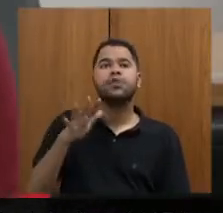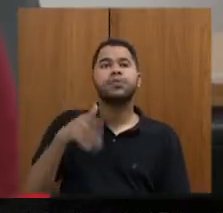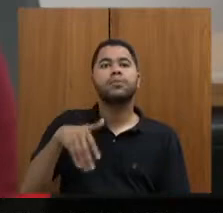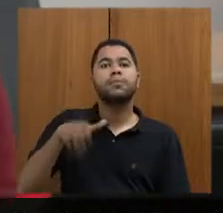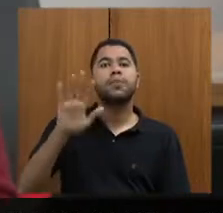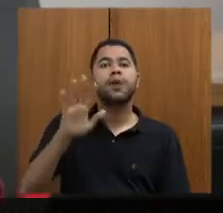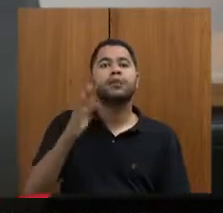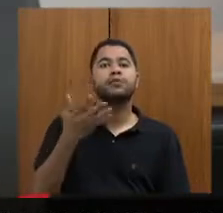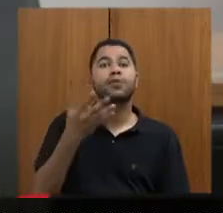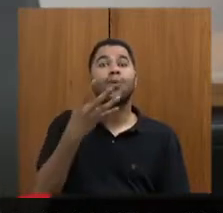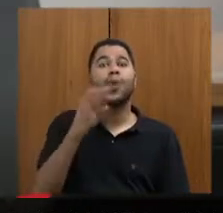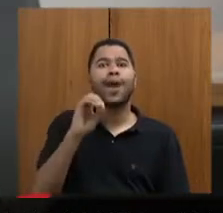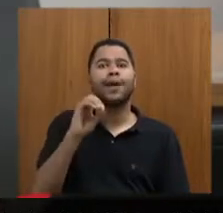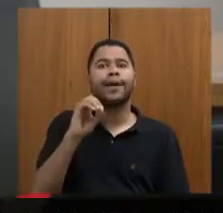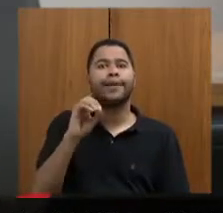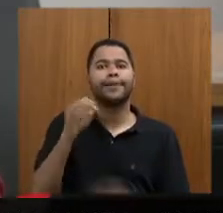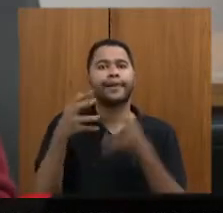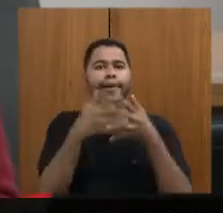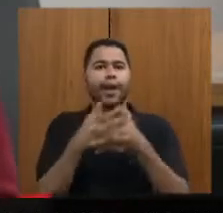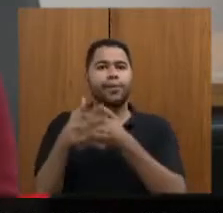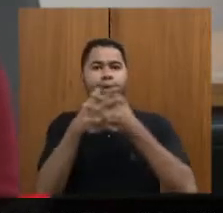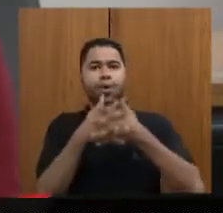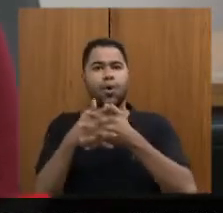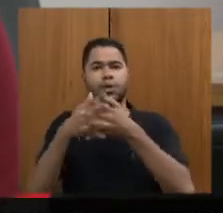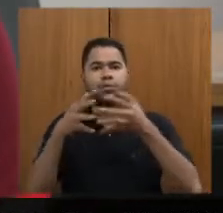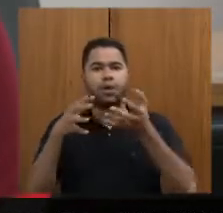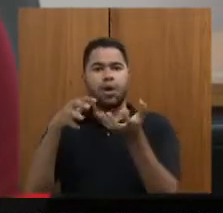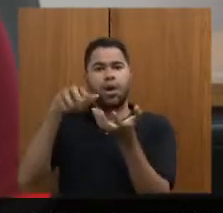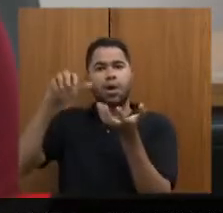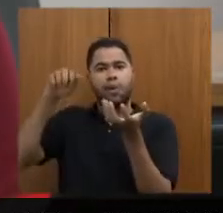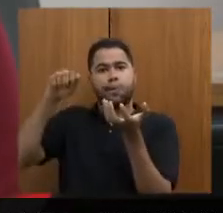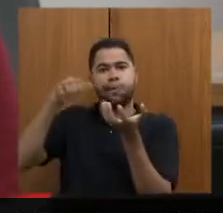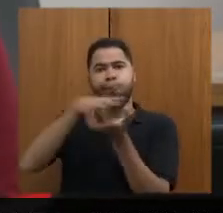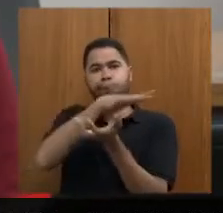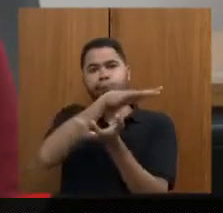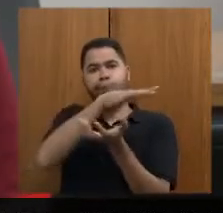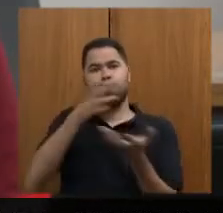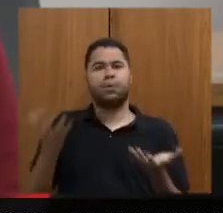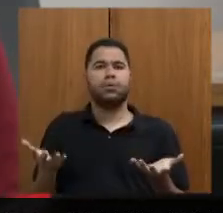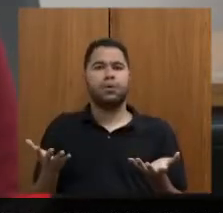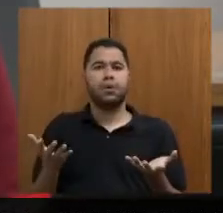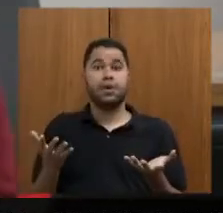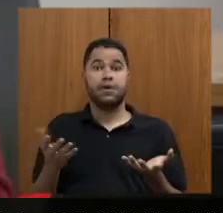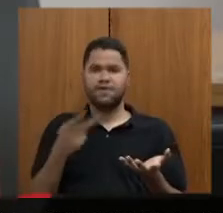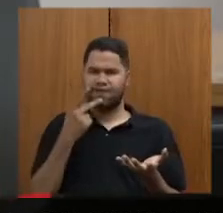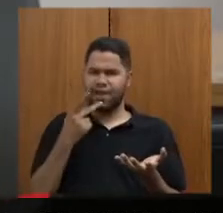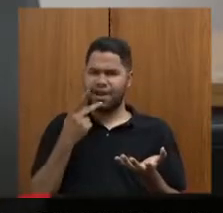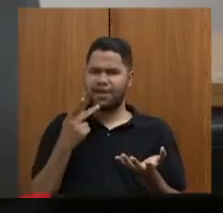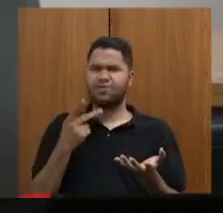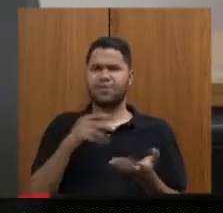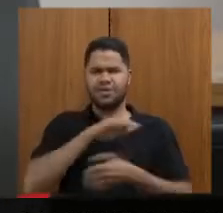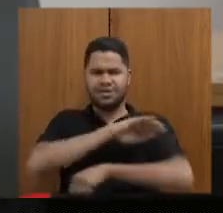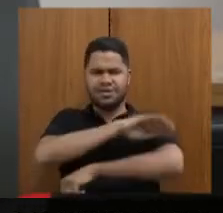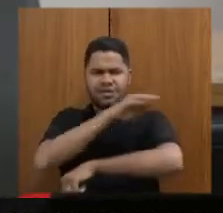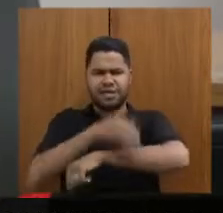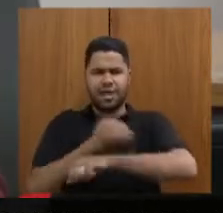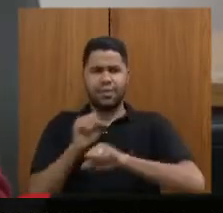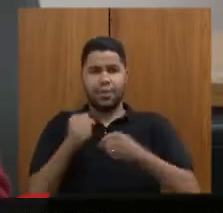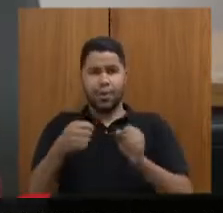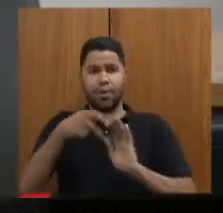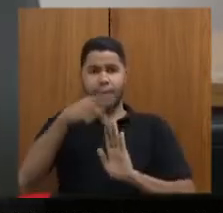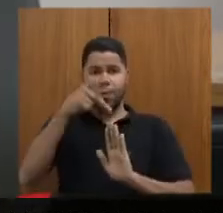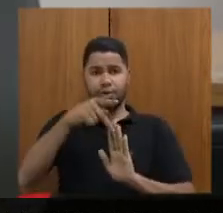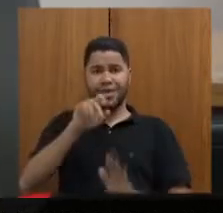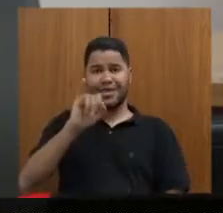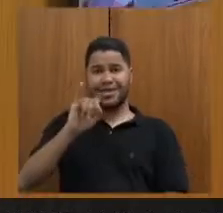caminhões. Agora, com o decreto do governador dizendo que a serra está protegida, com a portaria do